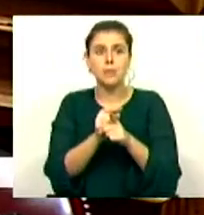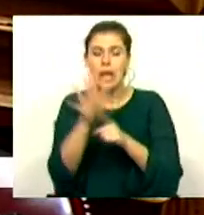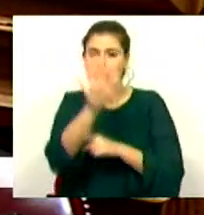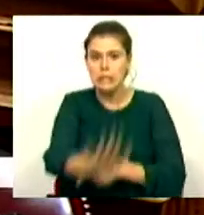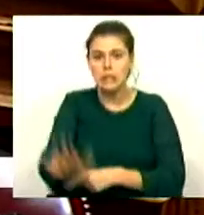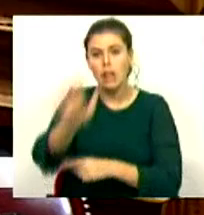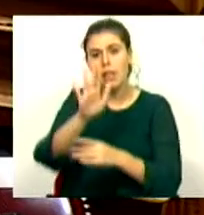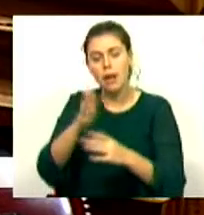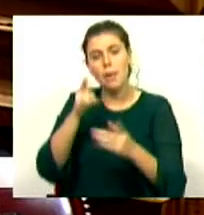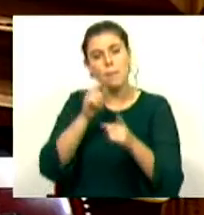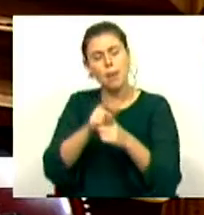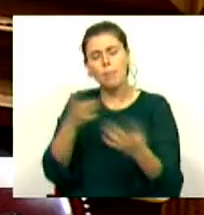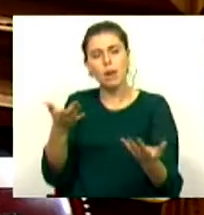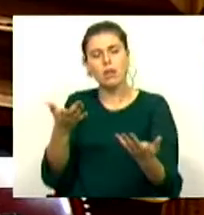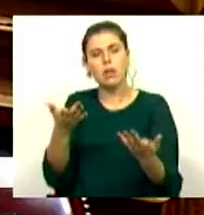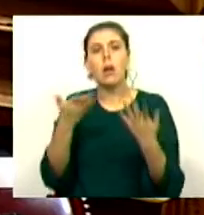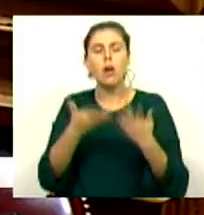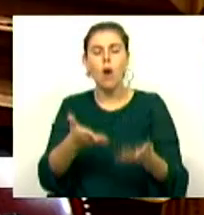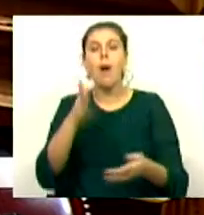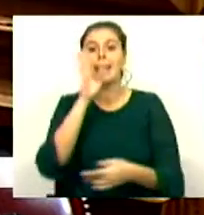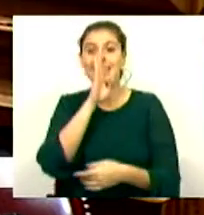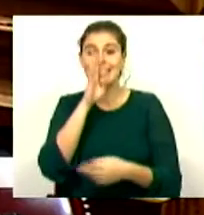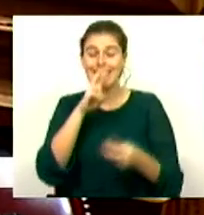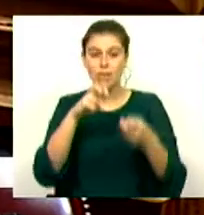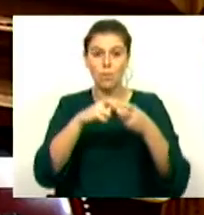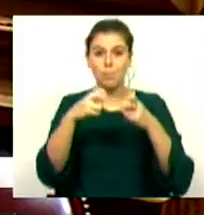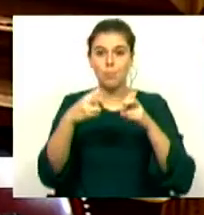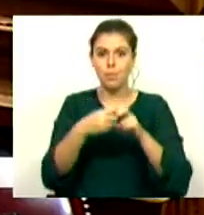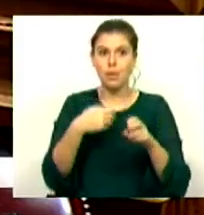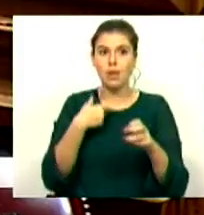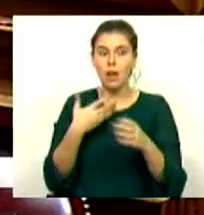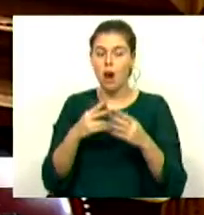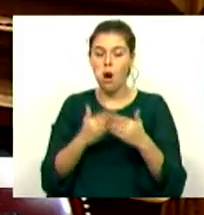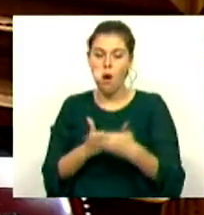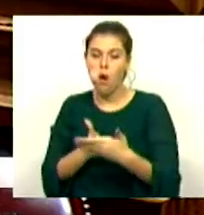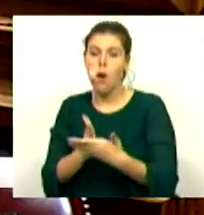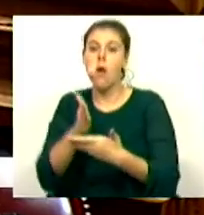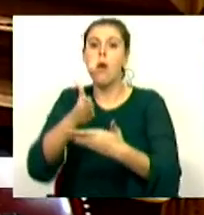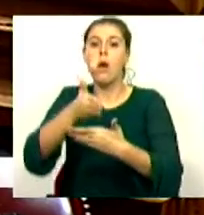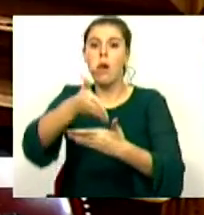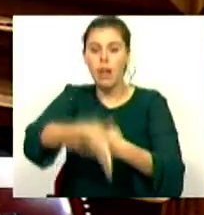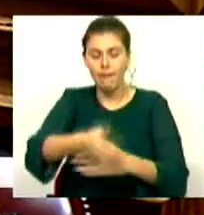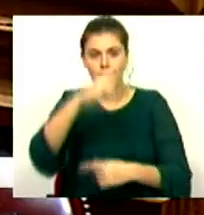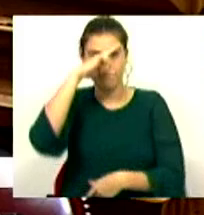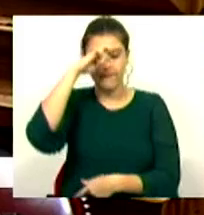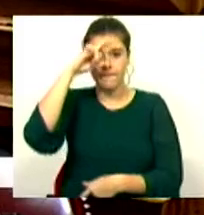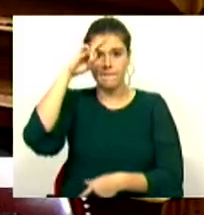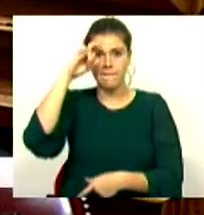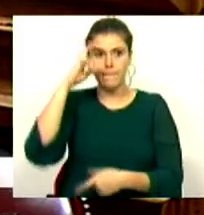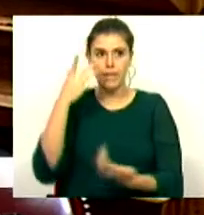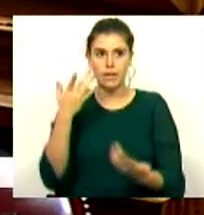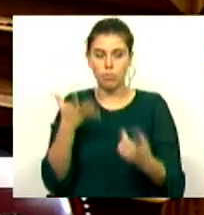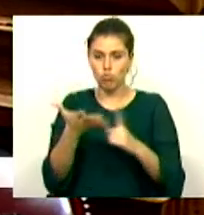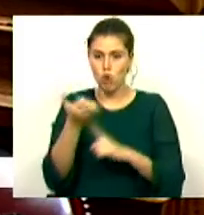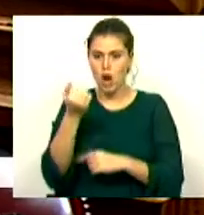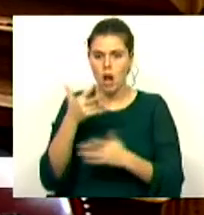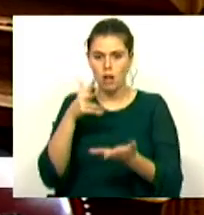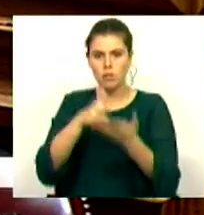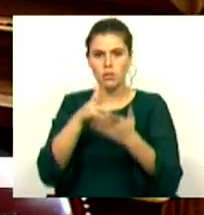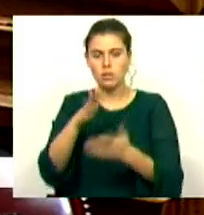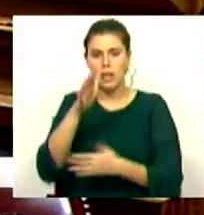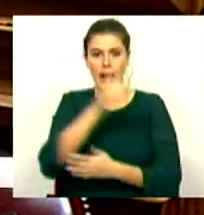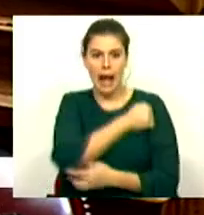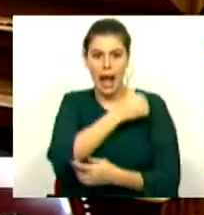nacionalidade portuguesa. Agora, se o problema é ultrapassar as dificuldades na obtenção da autorização de